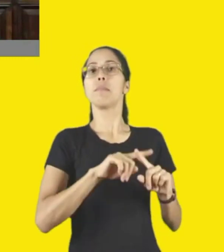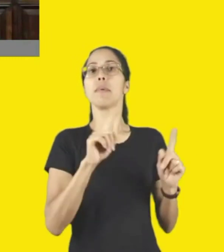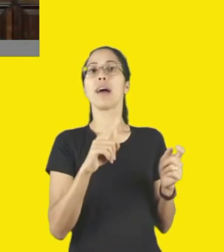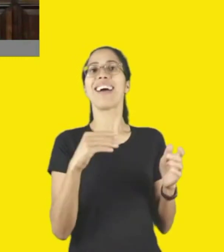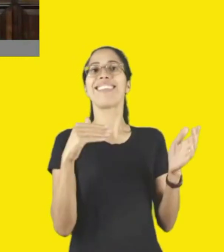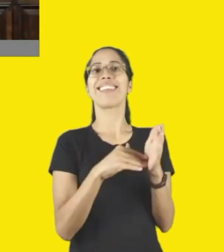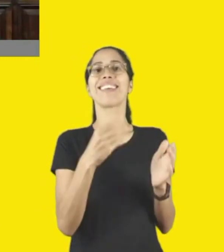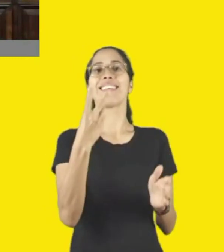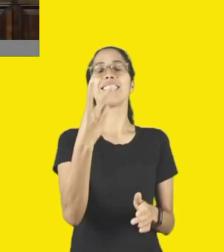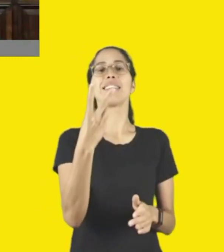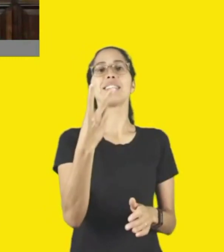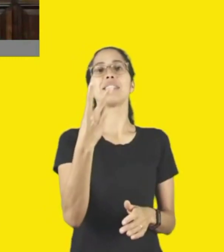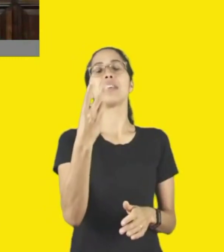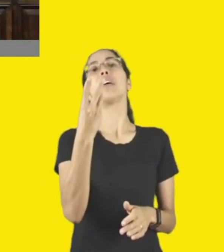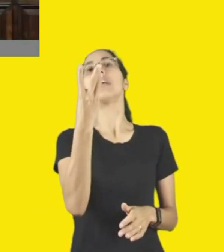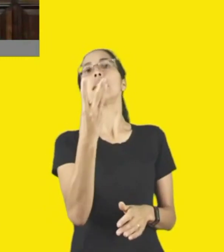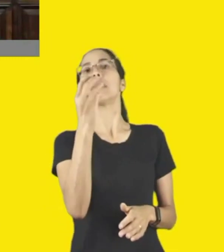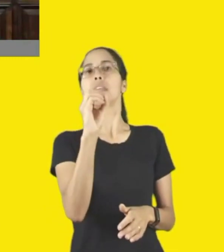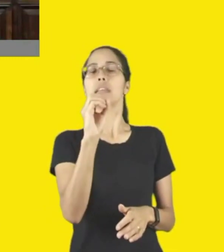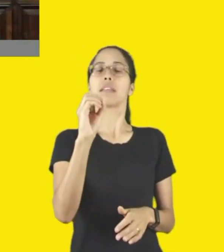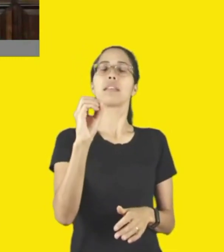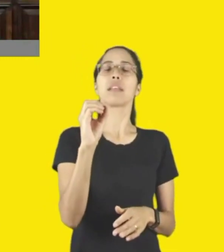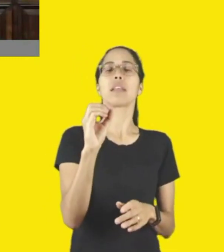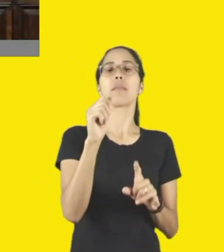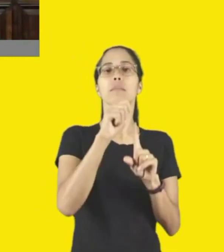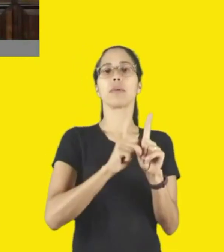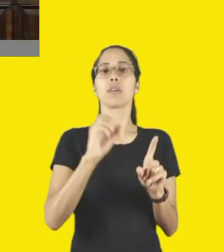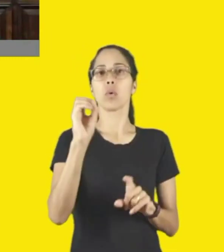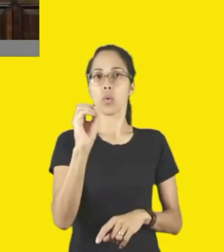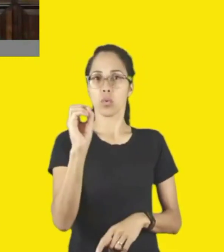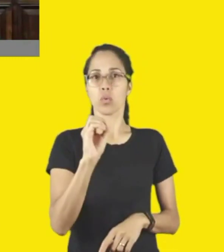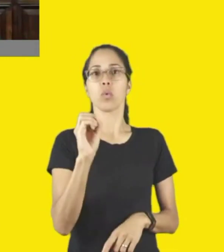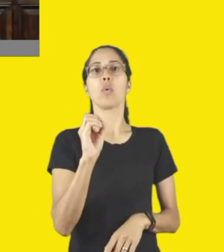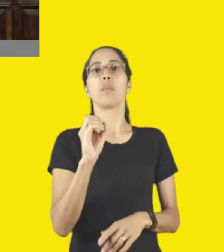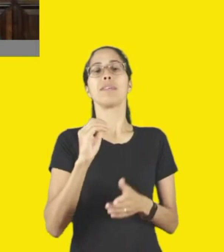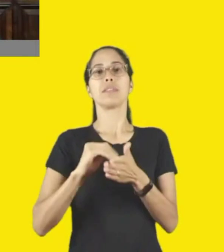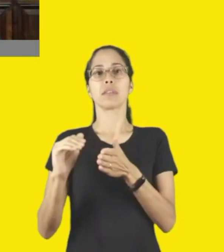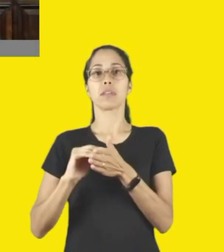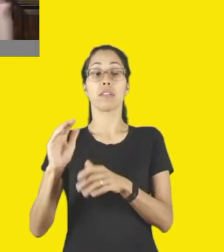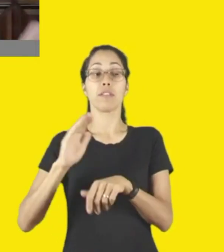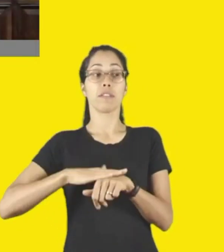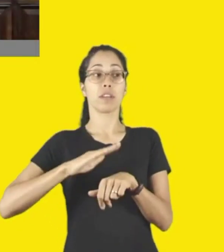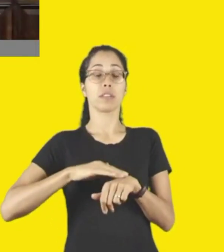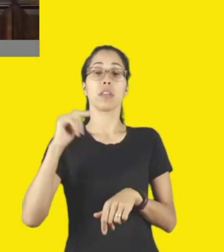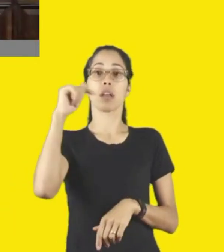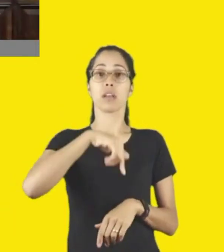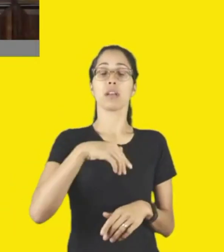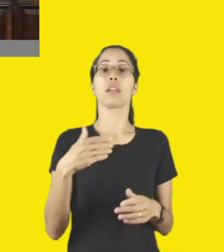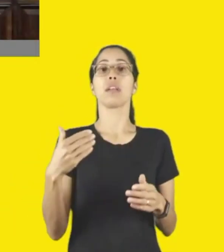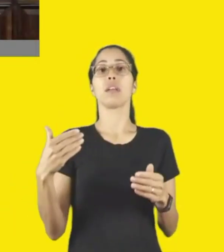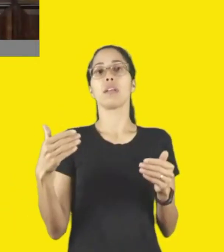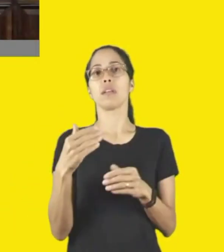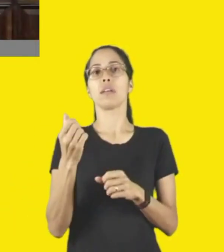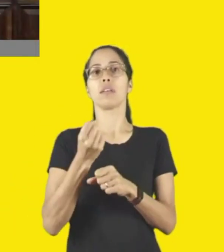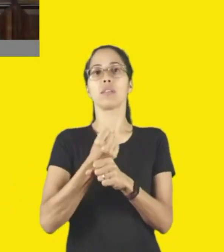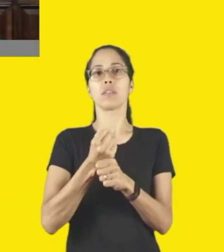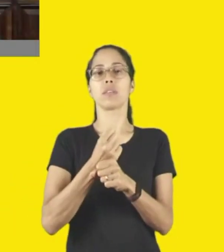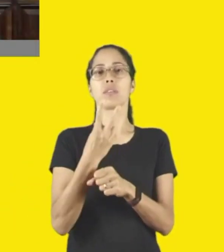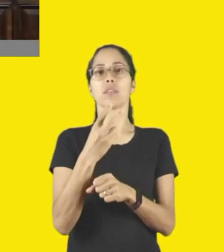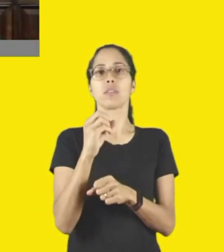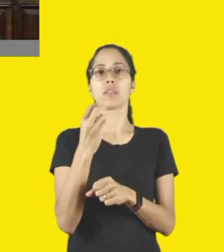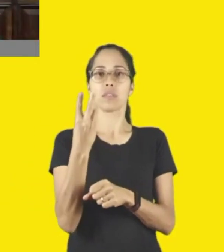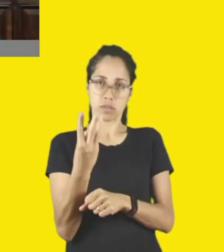30 de outubro são os atendimentos que a Secretaria vai fazer ainda esse ano e depois do dia 30 de outubro é aqueles que a gente vai fazer o ano que vem.